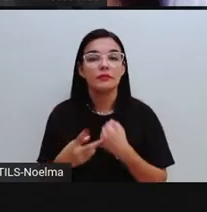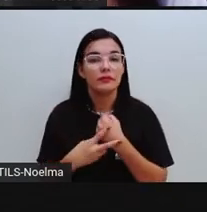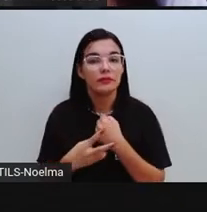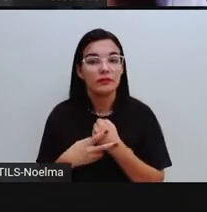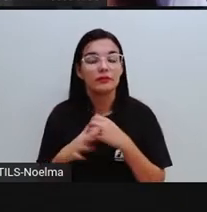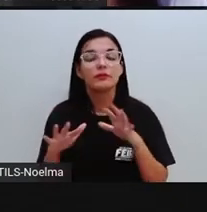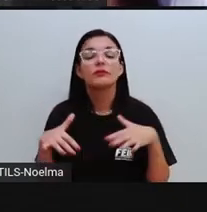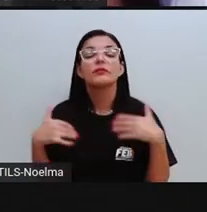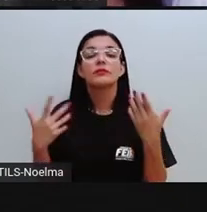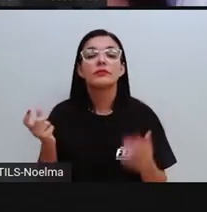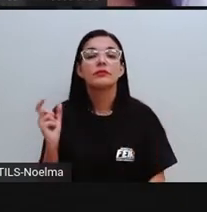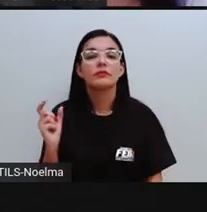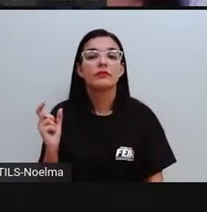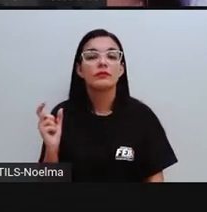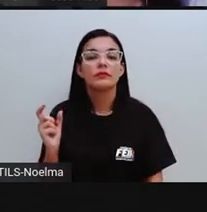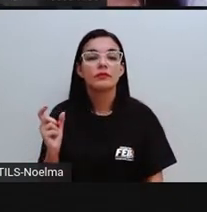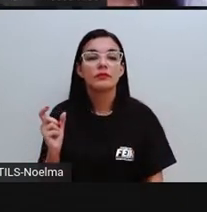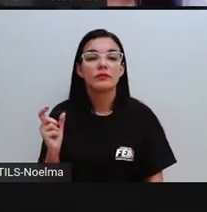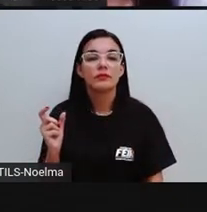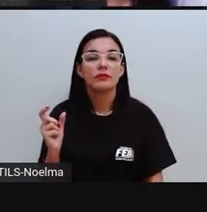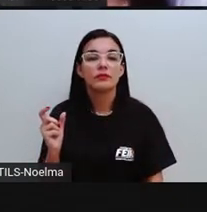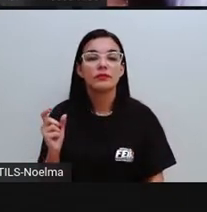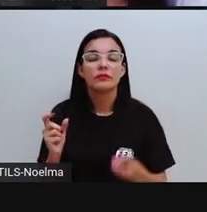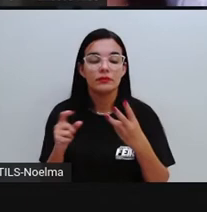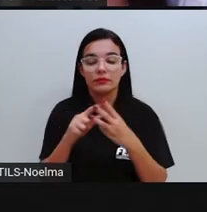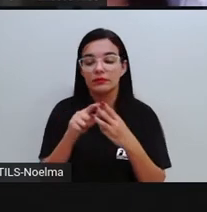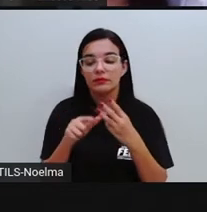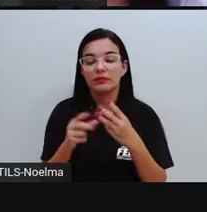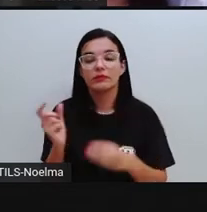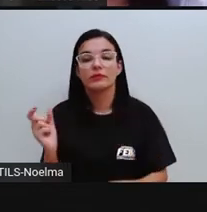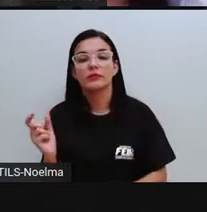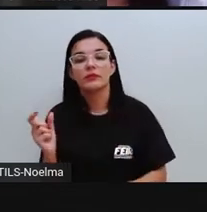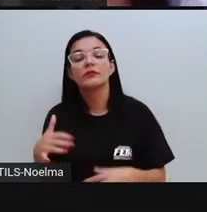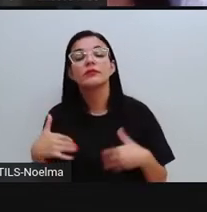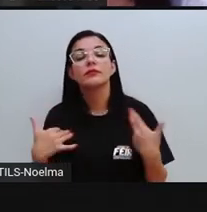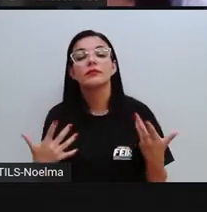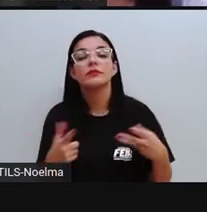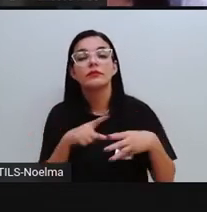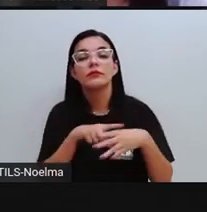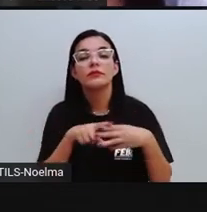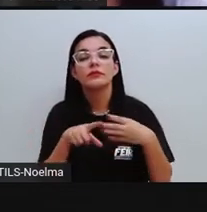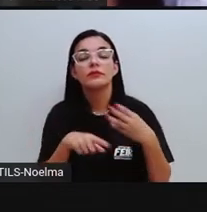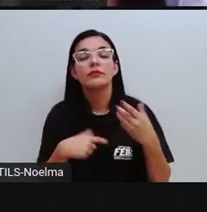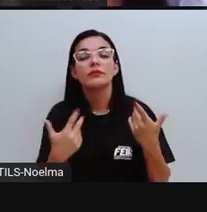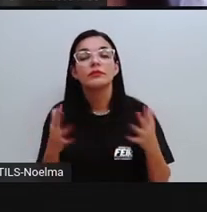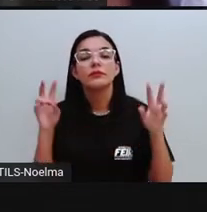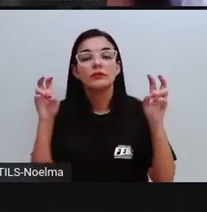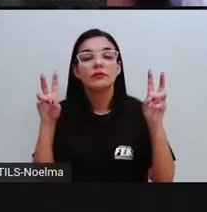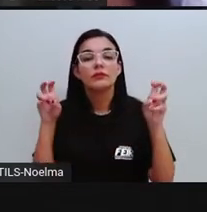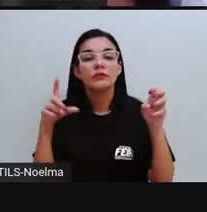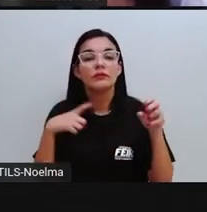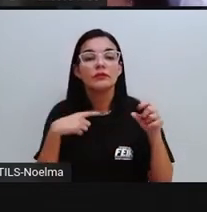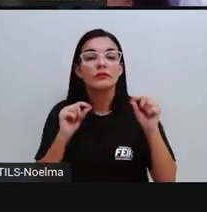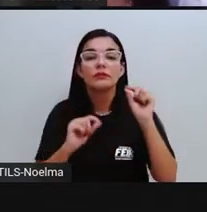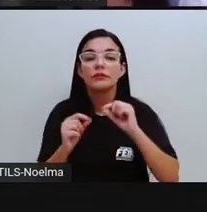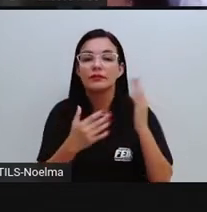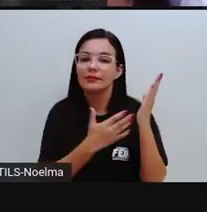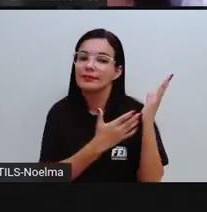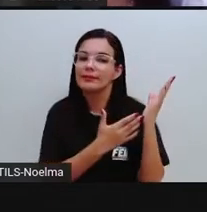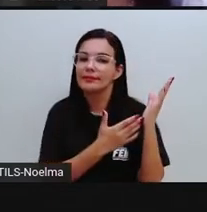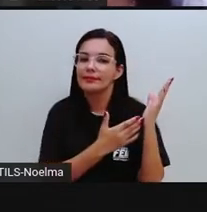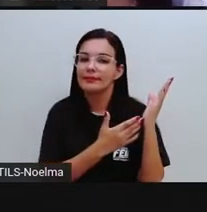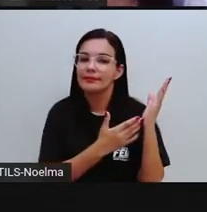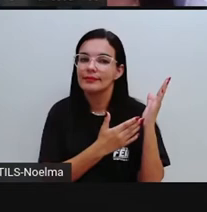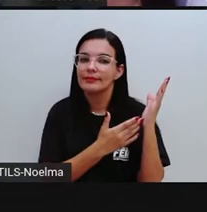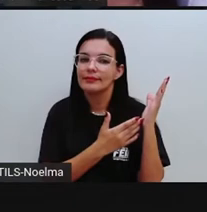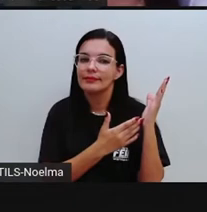verbo. E aí, entre as três palavras que formam o título, que compõem o título, a palavra classificada como